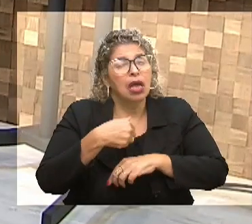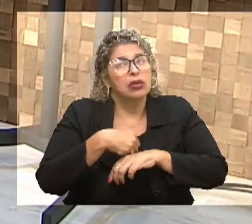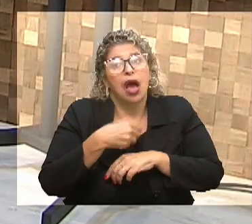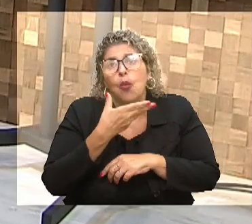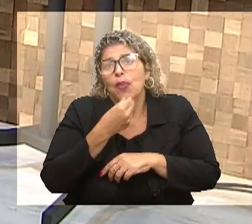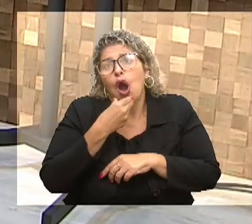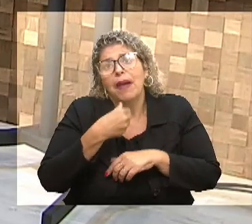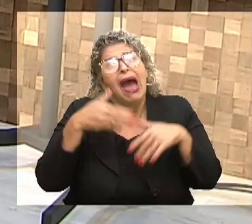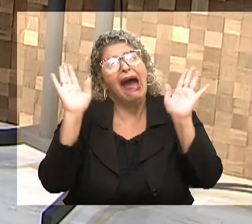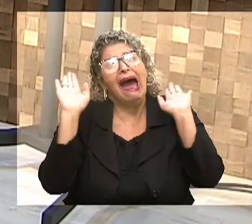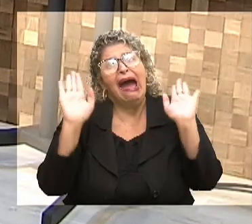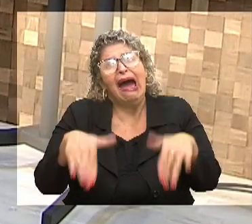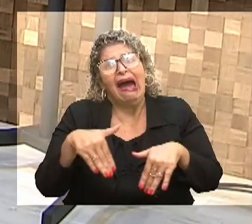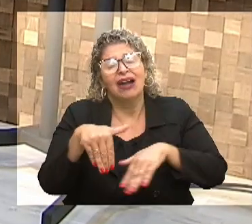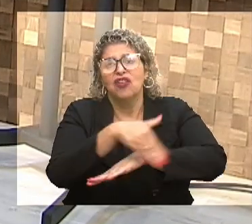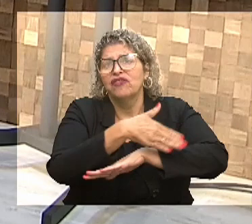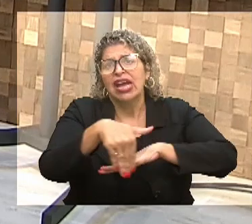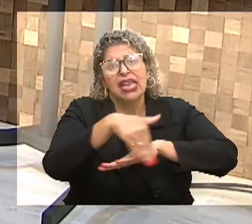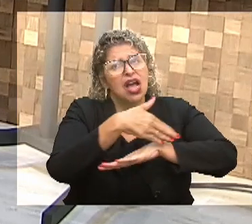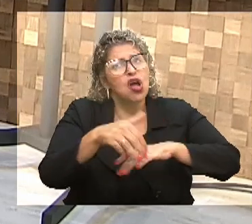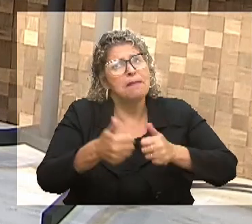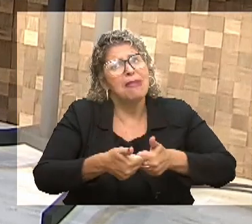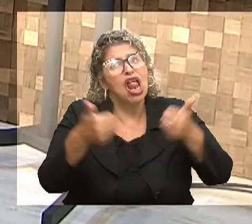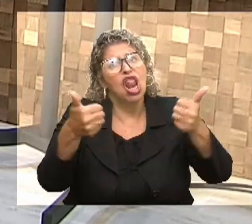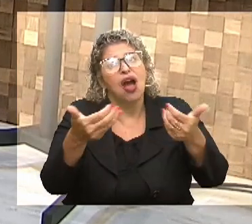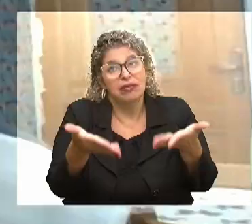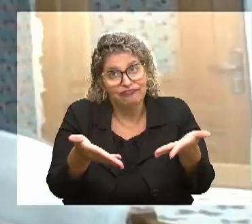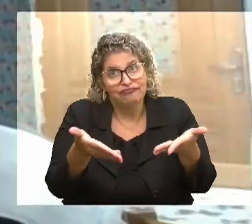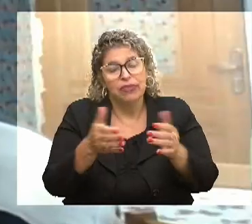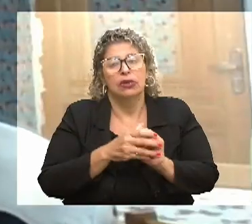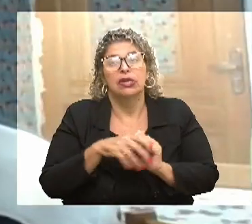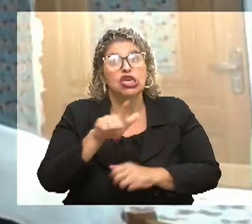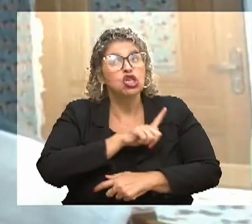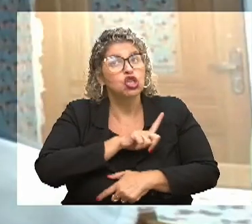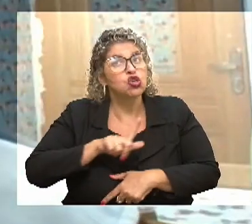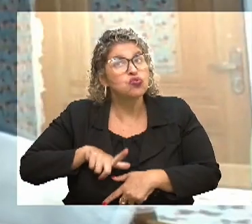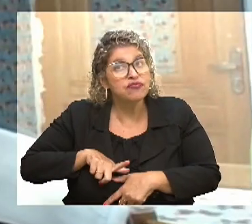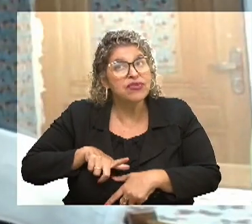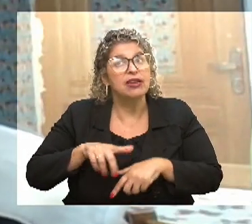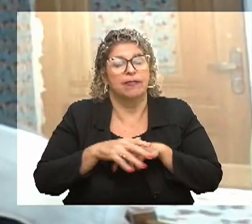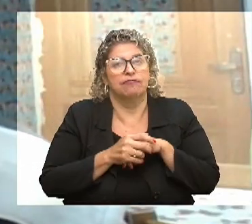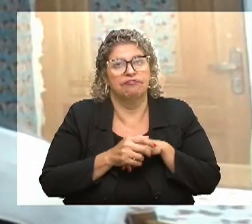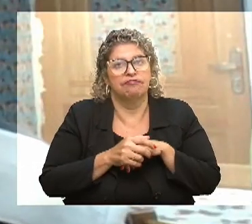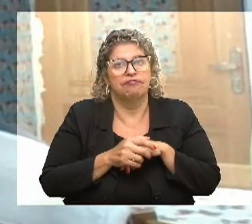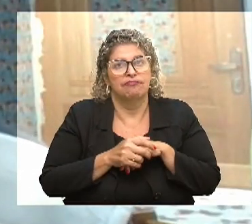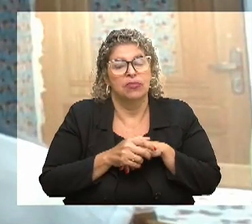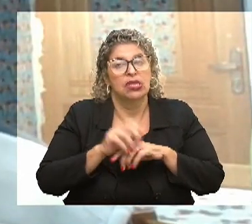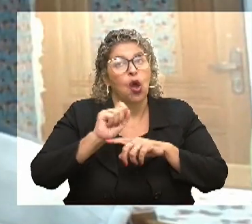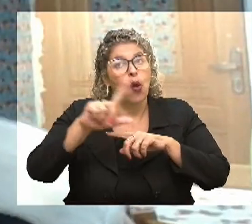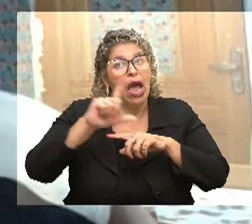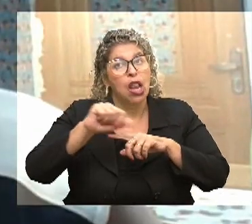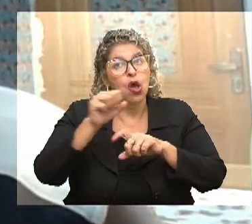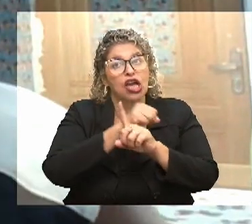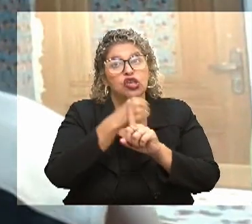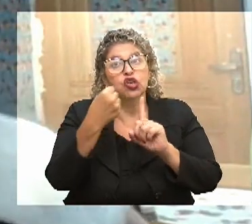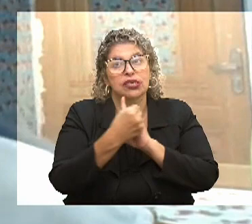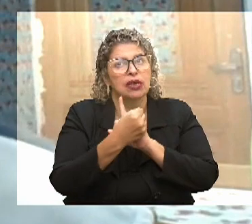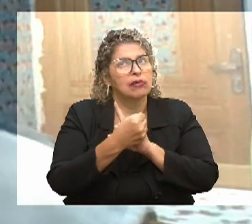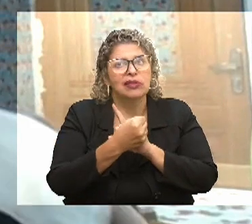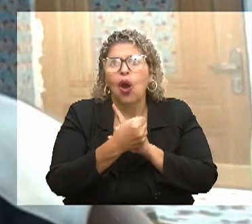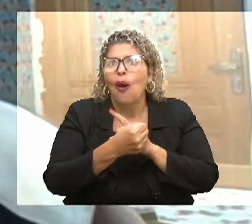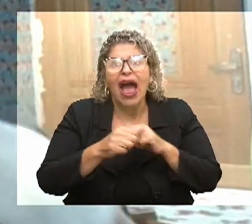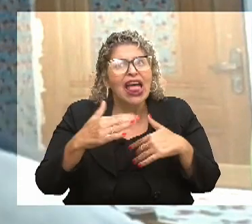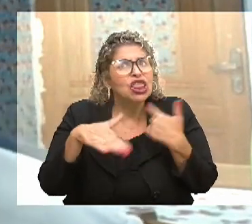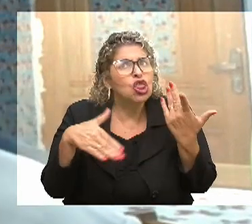ruas, porque não tem outra alternativa. E aí, se o governo, né, ele dá um aluguel social, mas não é para todo